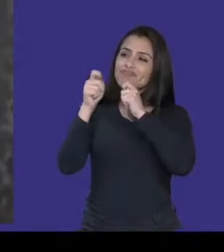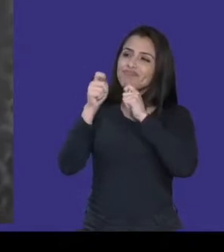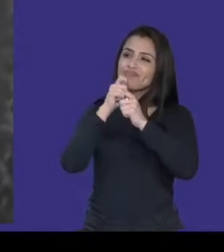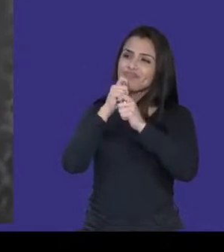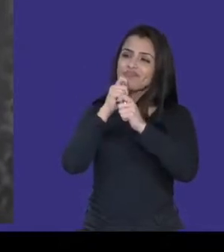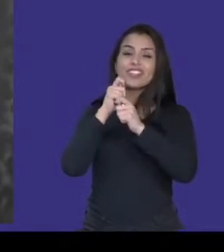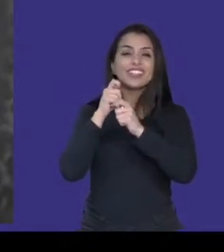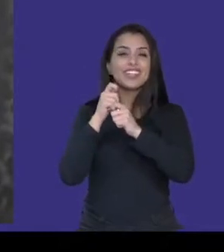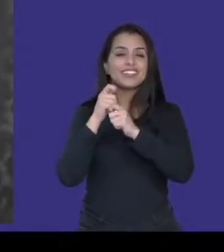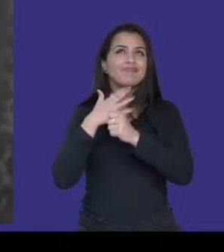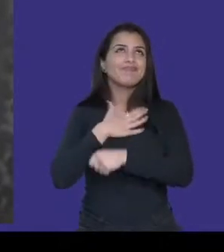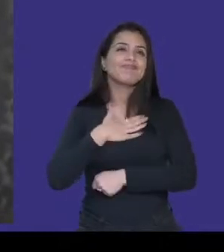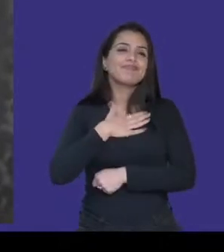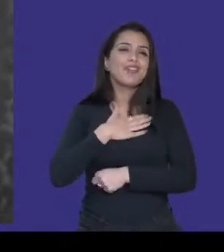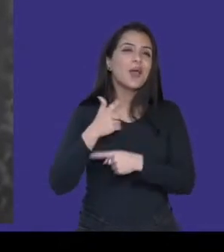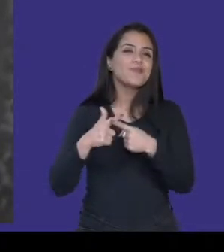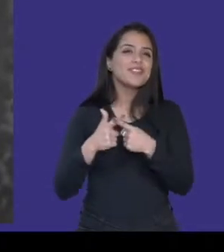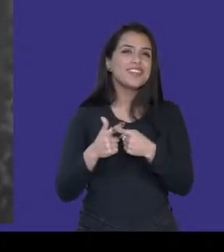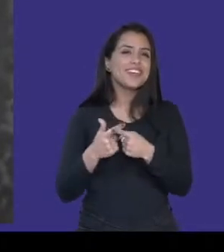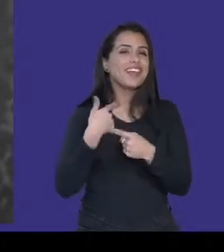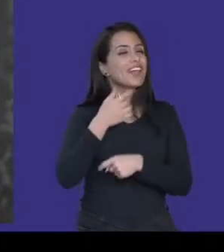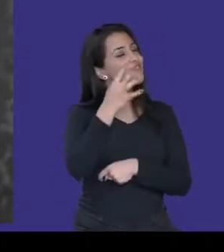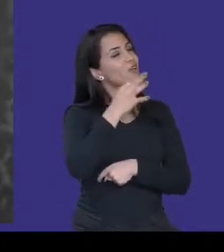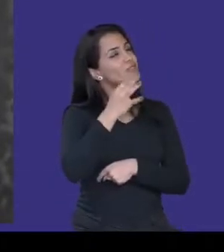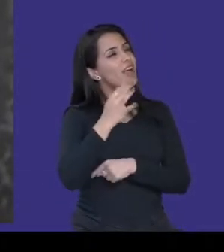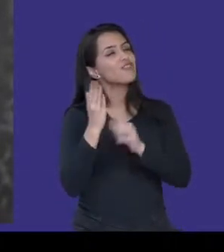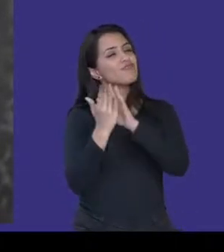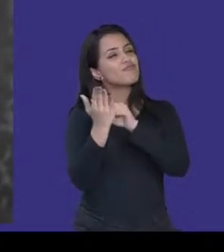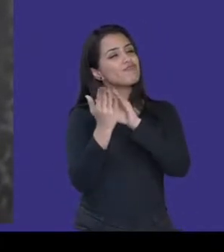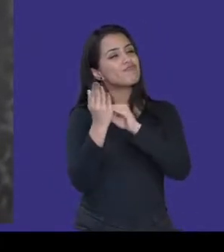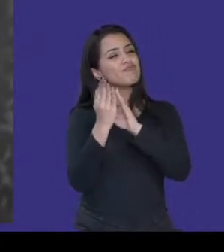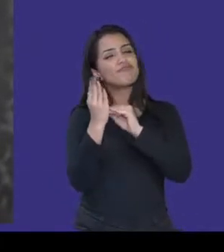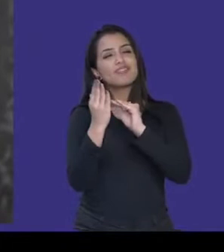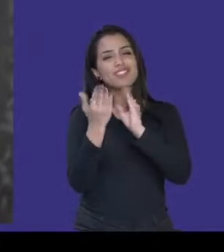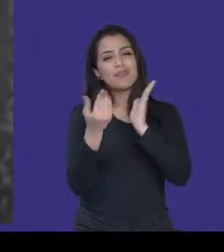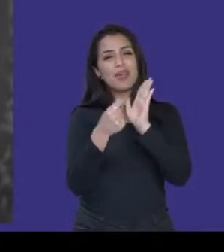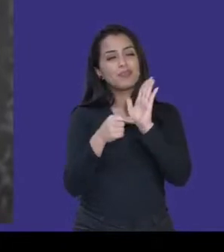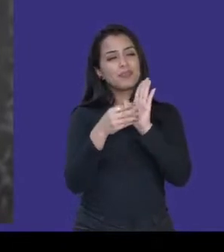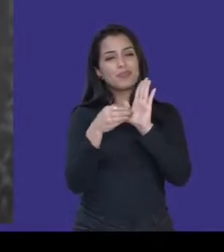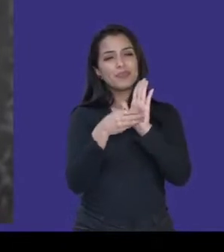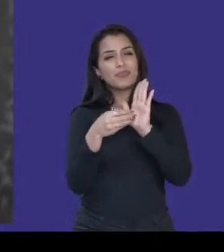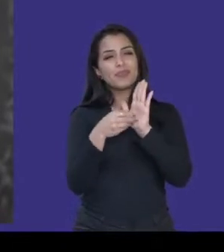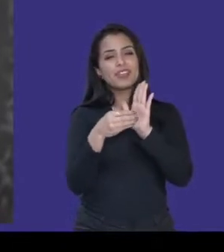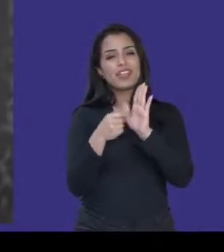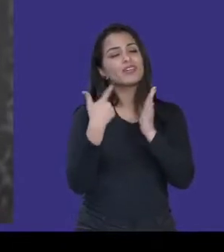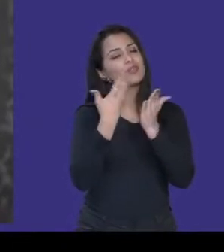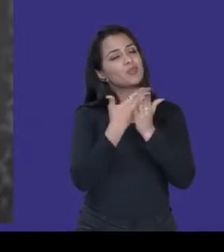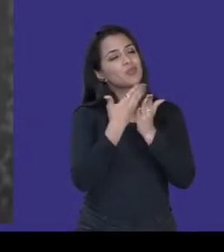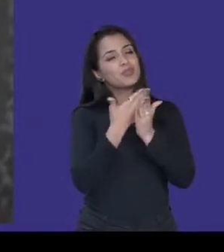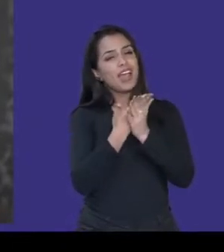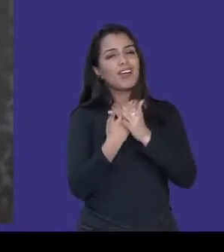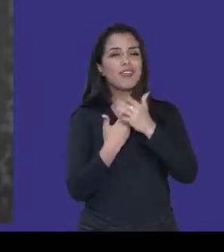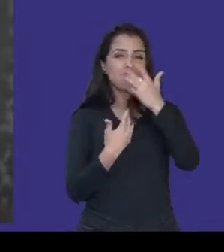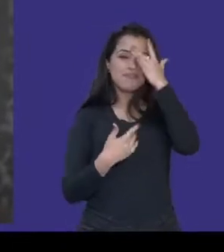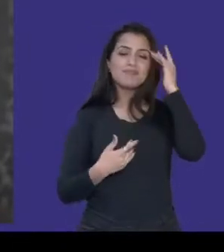bibliografia, na faculdade, desde a época que eu estudava rádio e tudo, e hoje como professor adoto os livros dele,